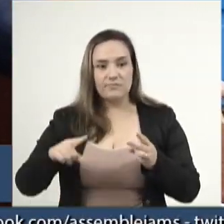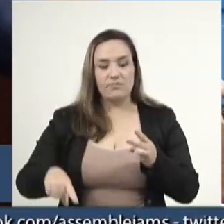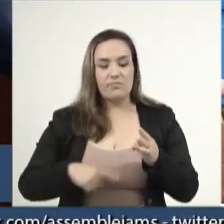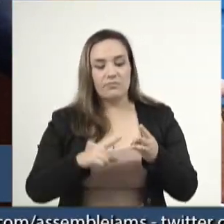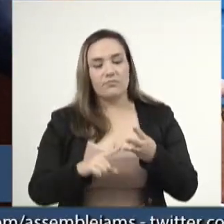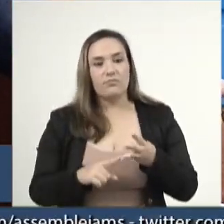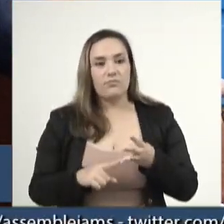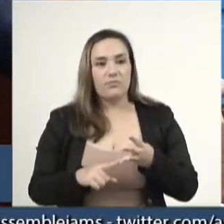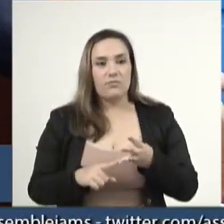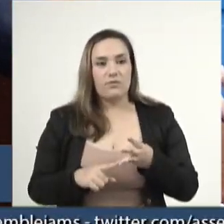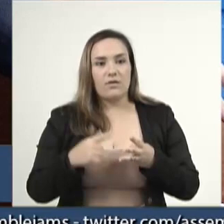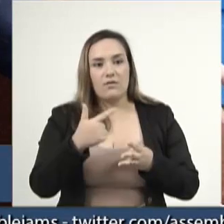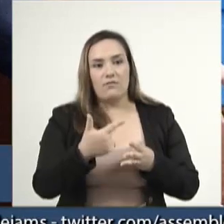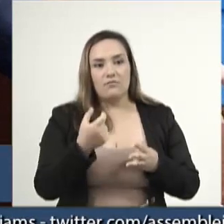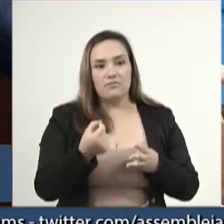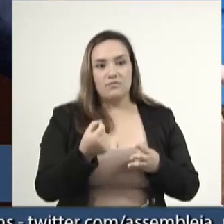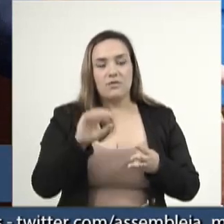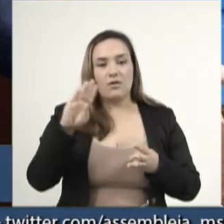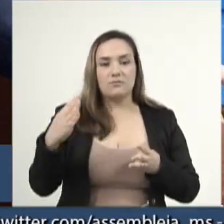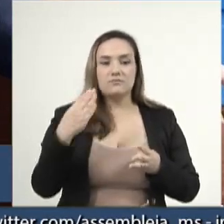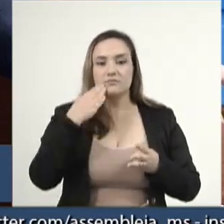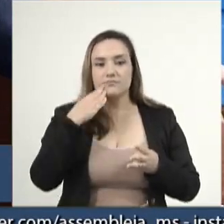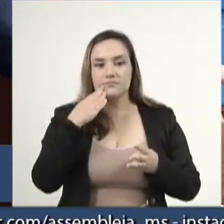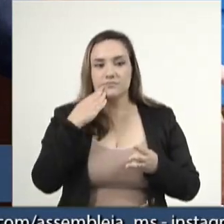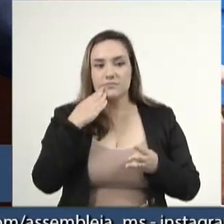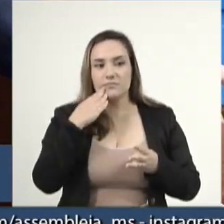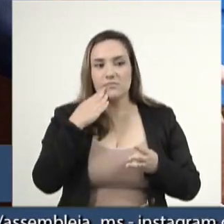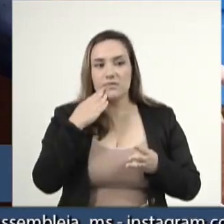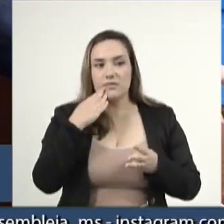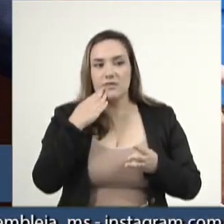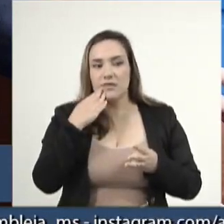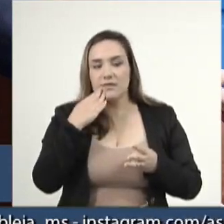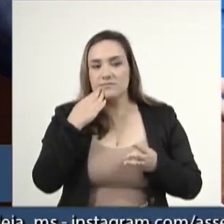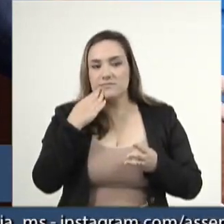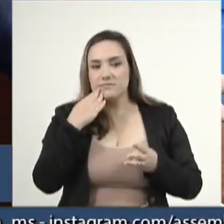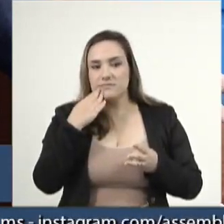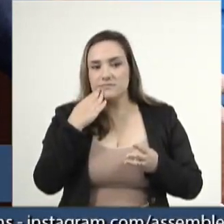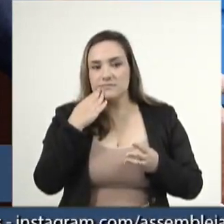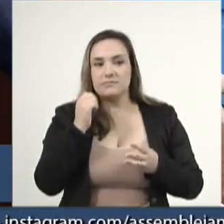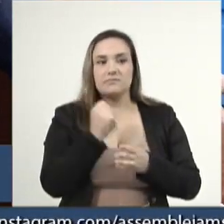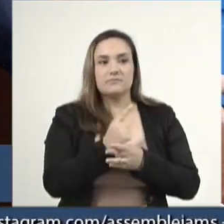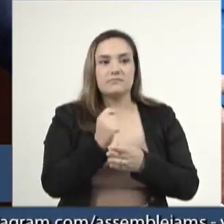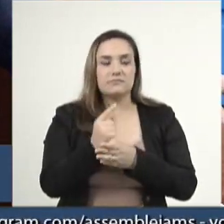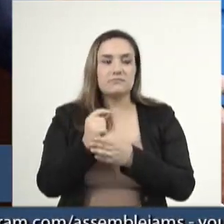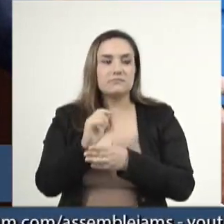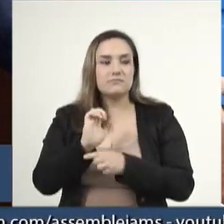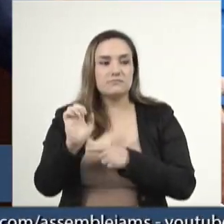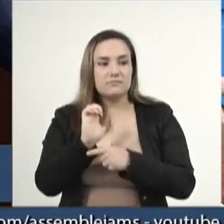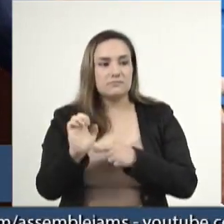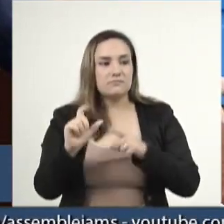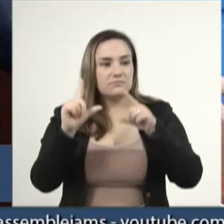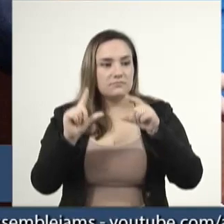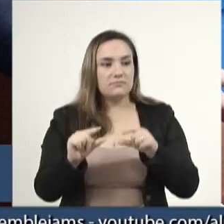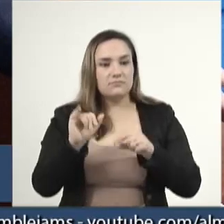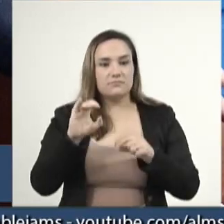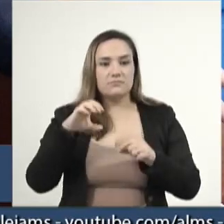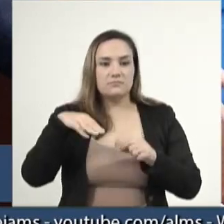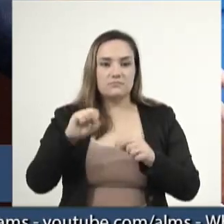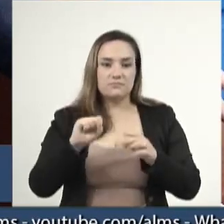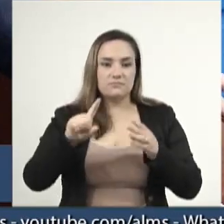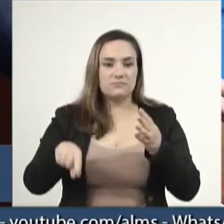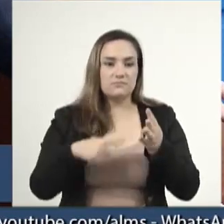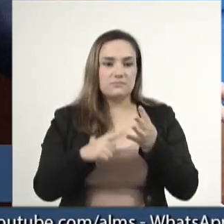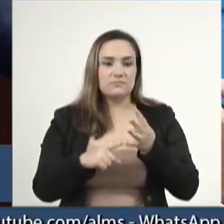aqui, 20 bilhões de compensação para os estados pela redução do ICMS,